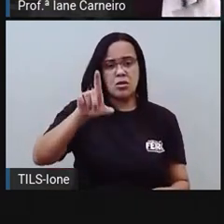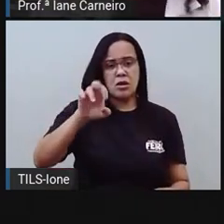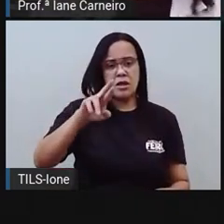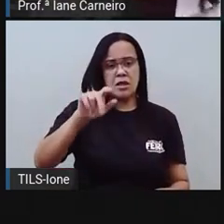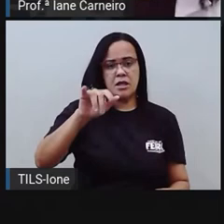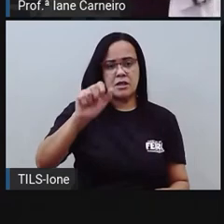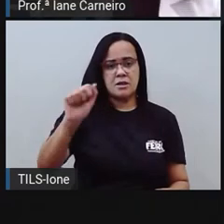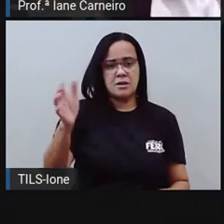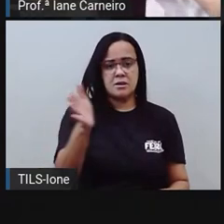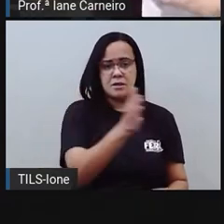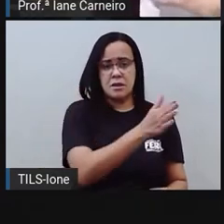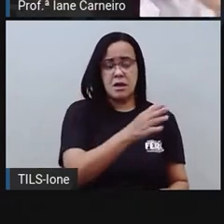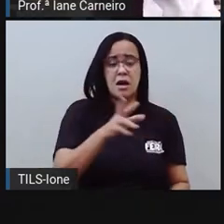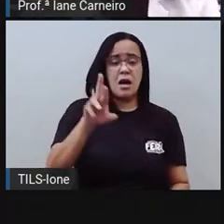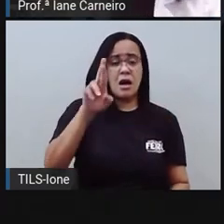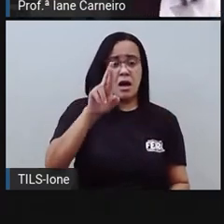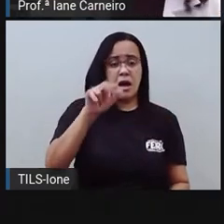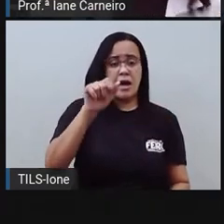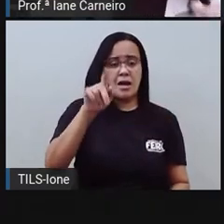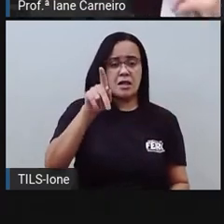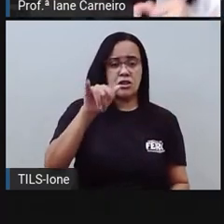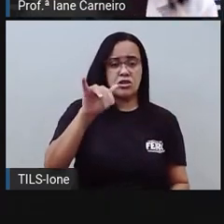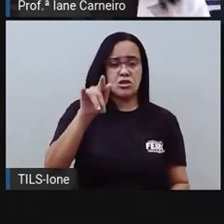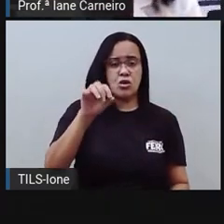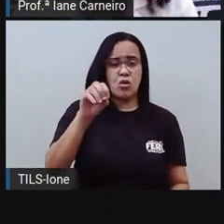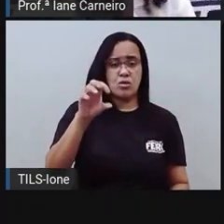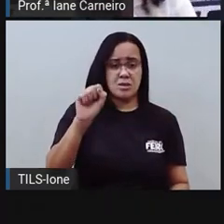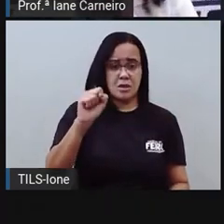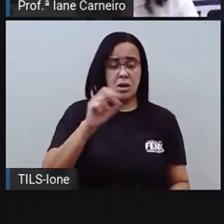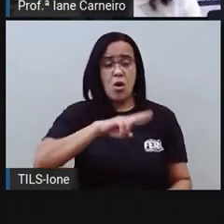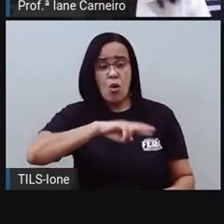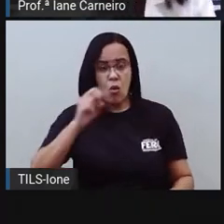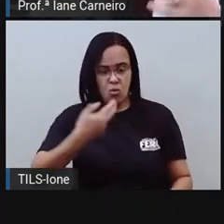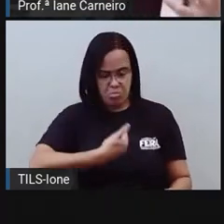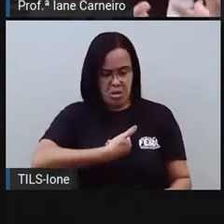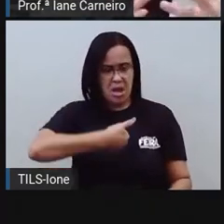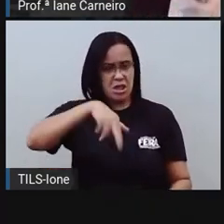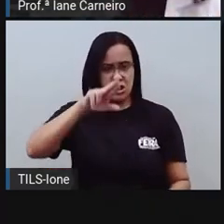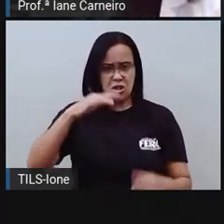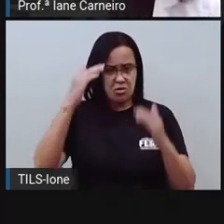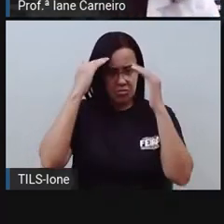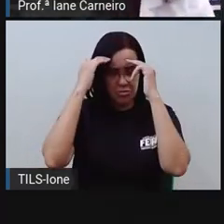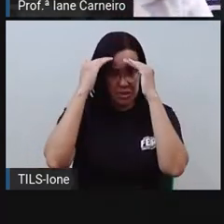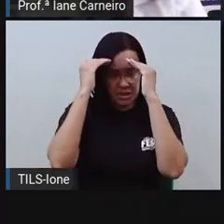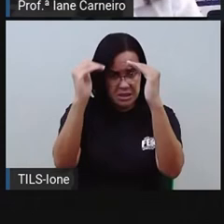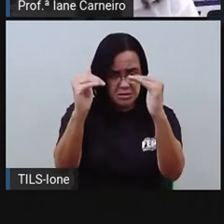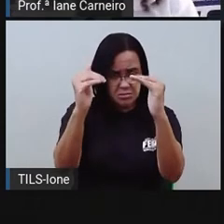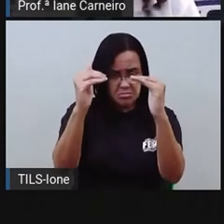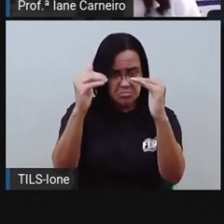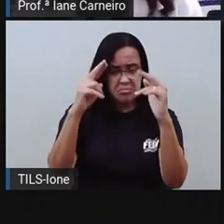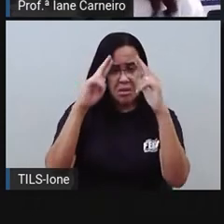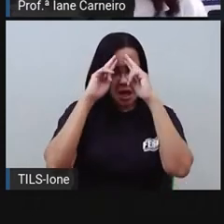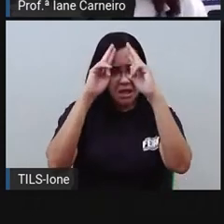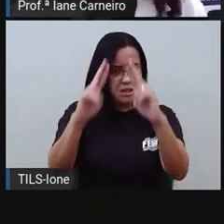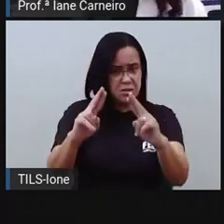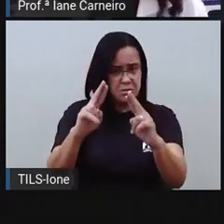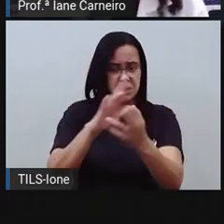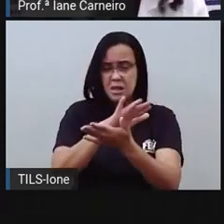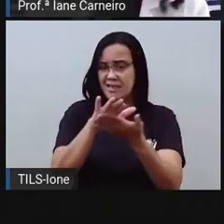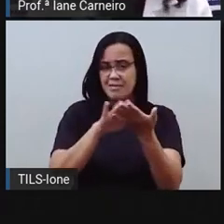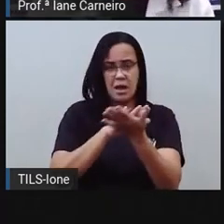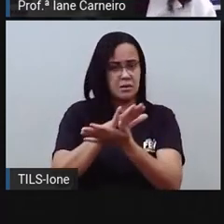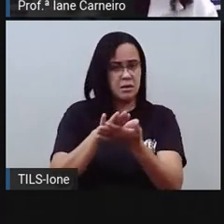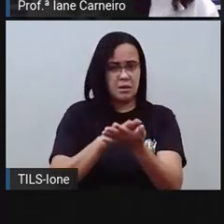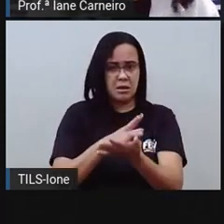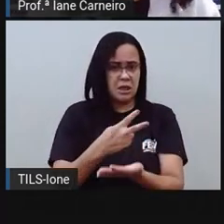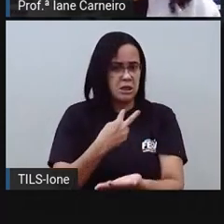aquela pessoa use as vestes da religião dela, né? Use os elementos da religião dela. Então,